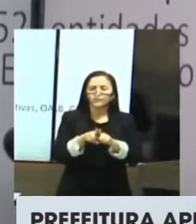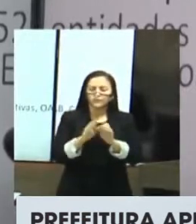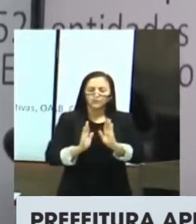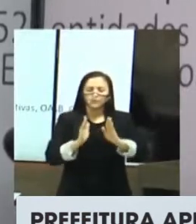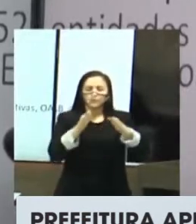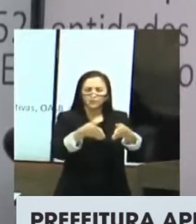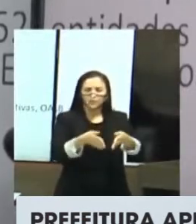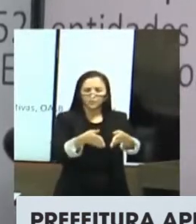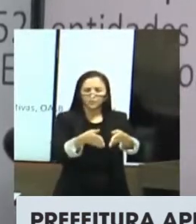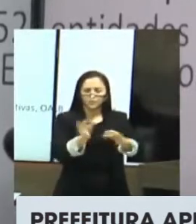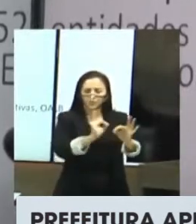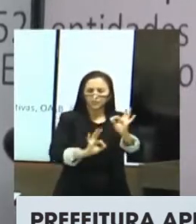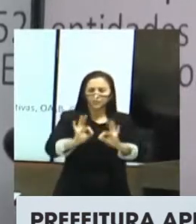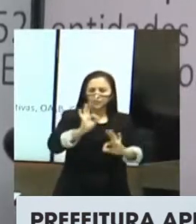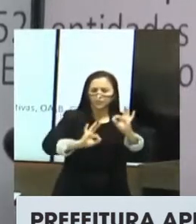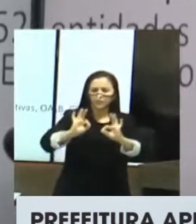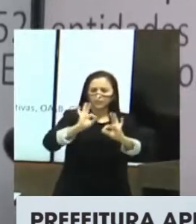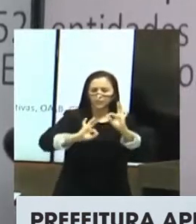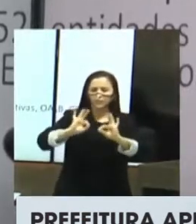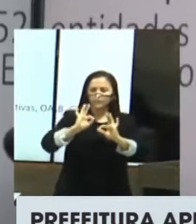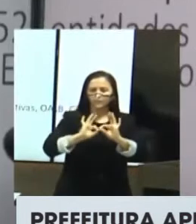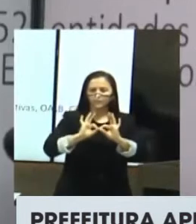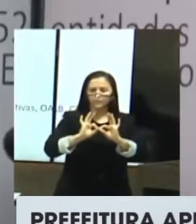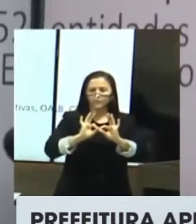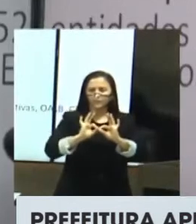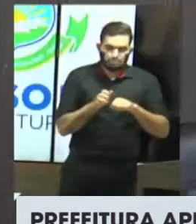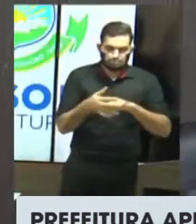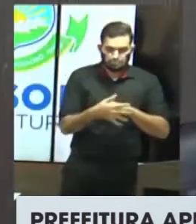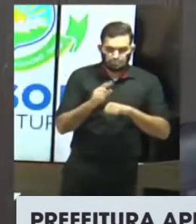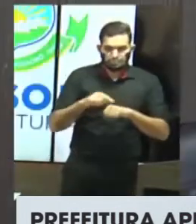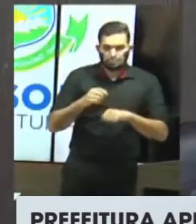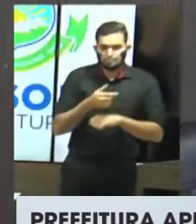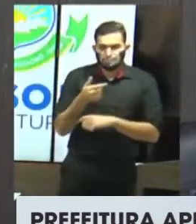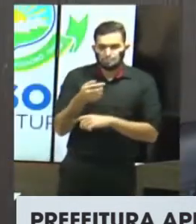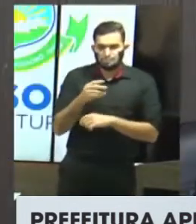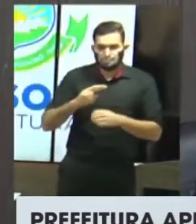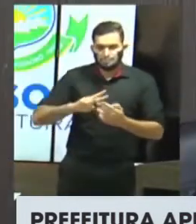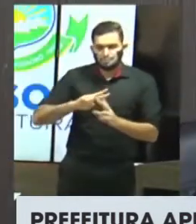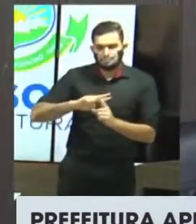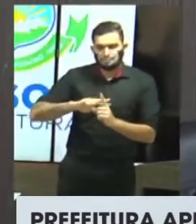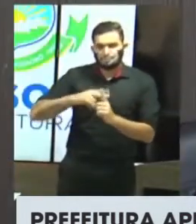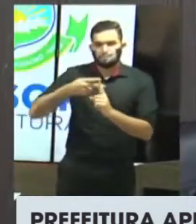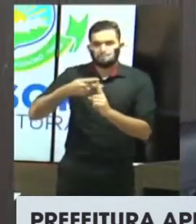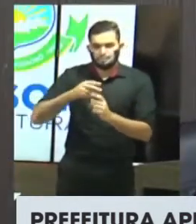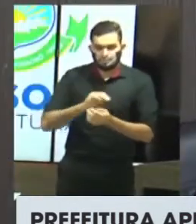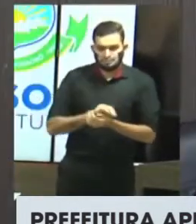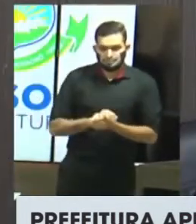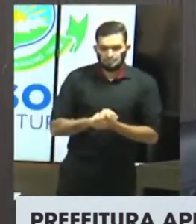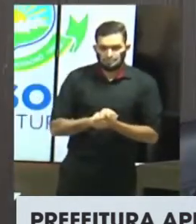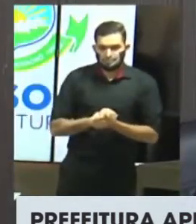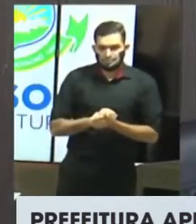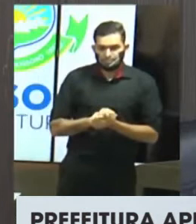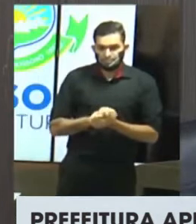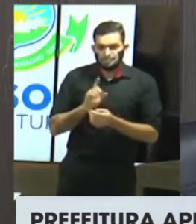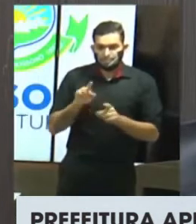vereadores em audiência pública na Câmara Municipal de Mossoró. A audiência foi mais uma etapa da tramitação